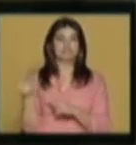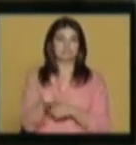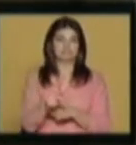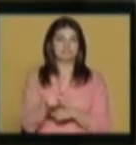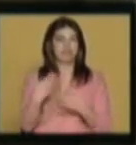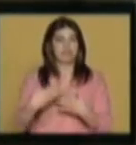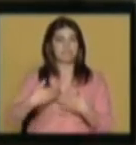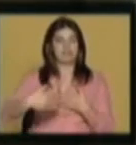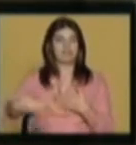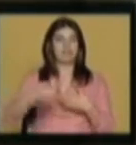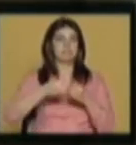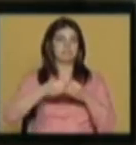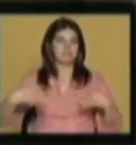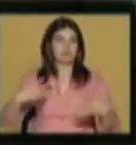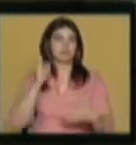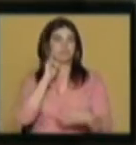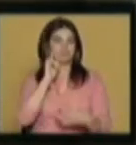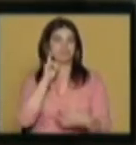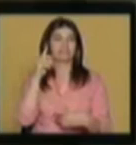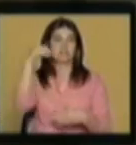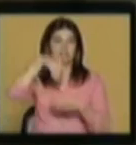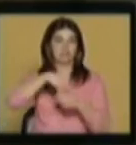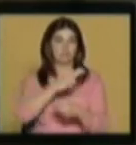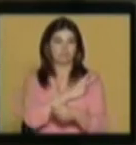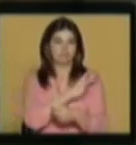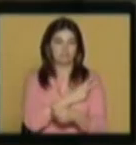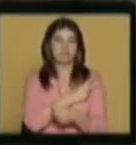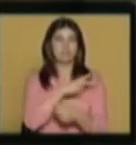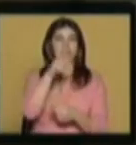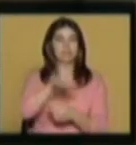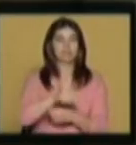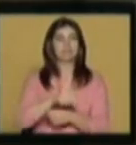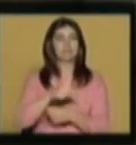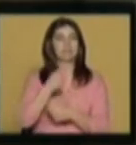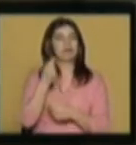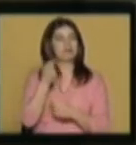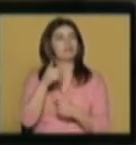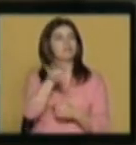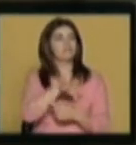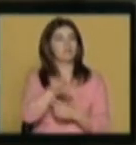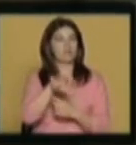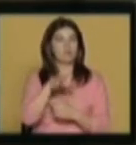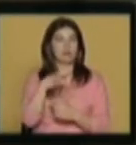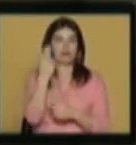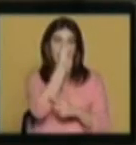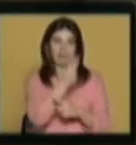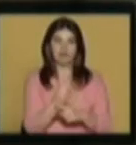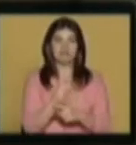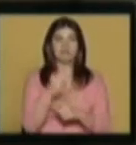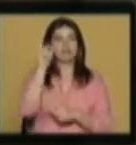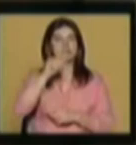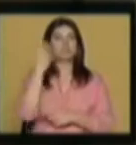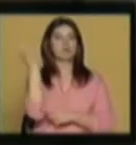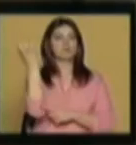não só nas universidades, não só como forma de arte, mas como forma de uma expressão